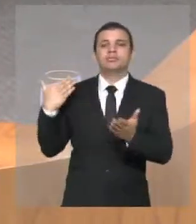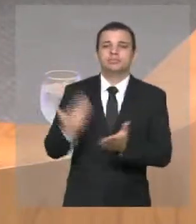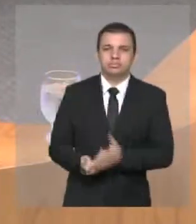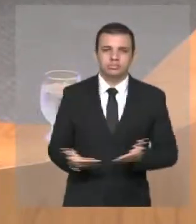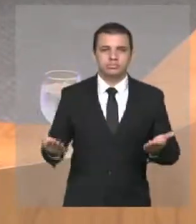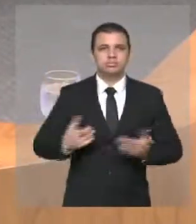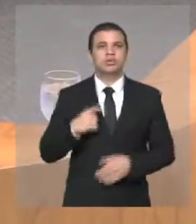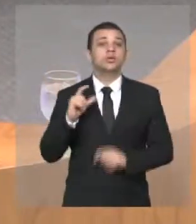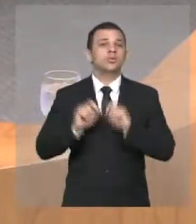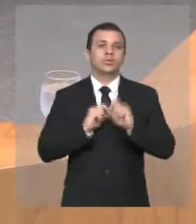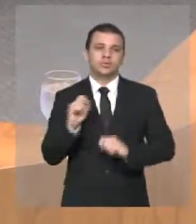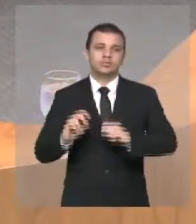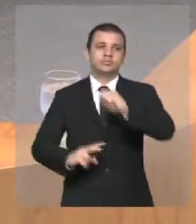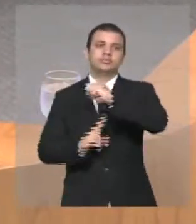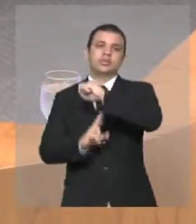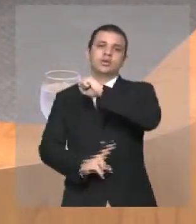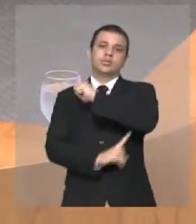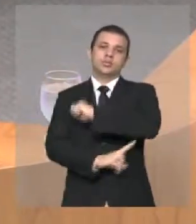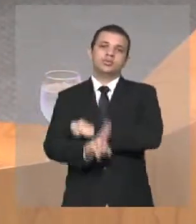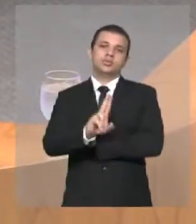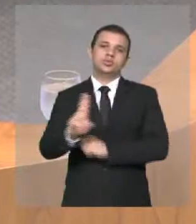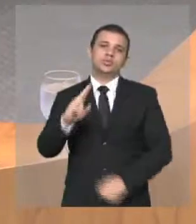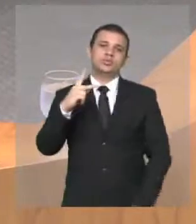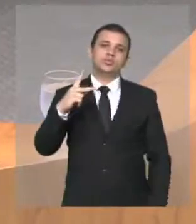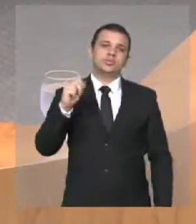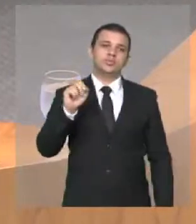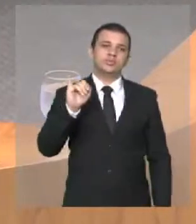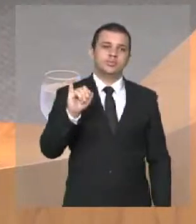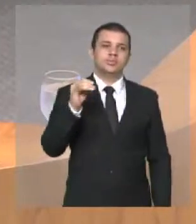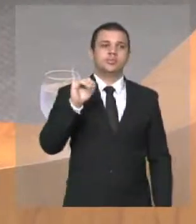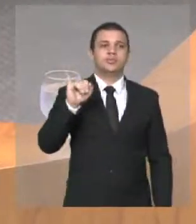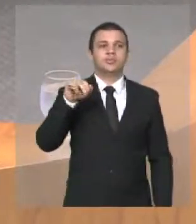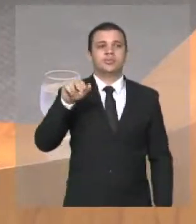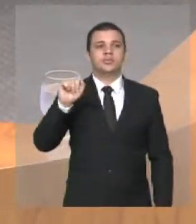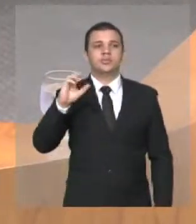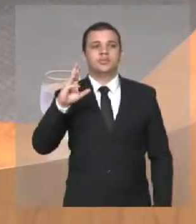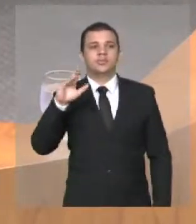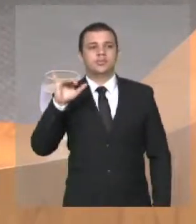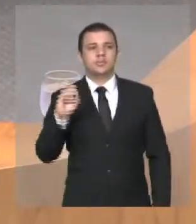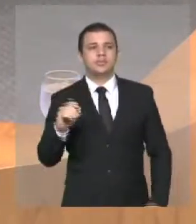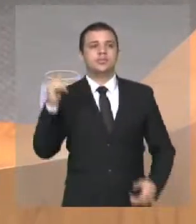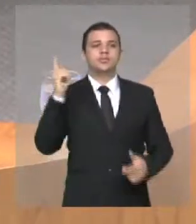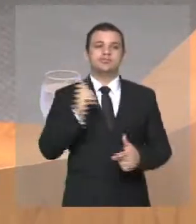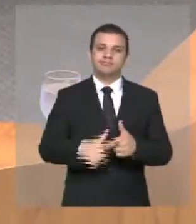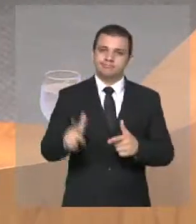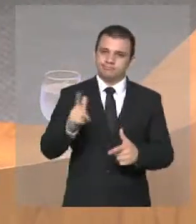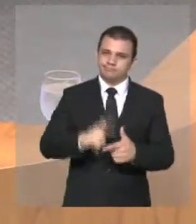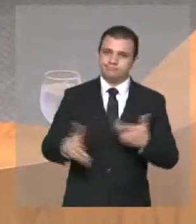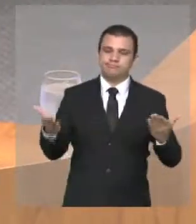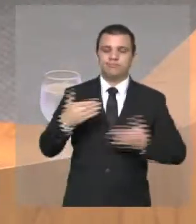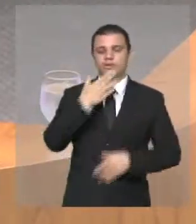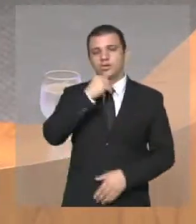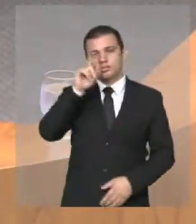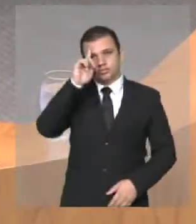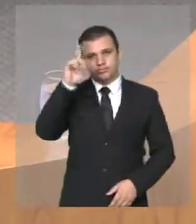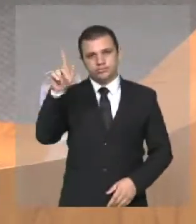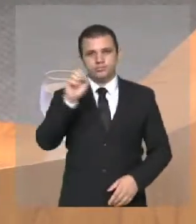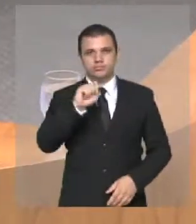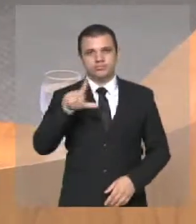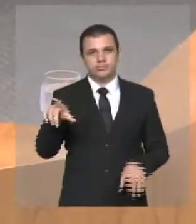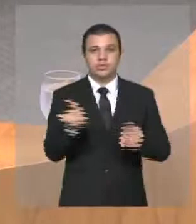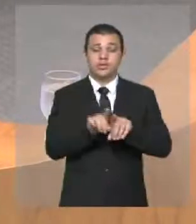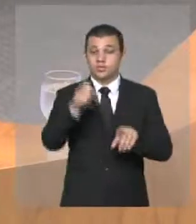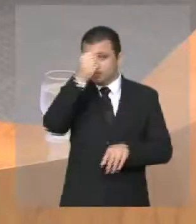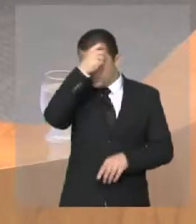Ponte Pai Inácio. A Ponte Pai Inácio assombra a administração do atual gestor de São Luís, assombra a